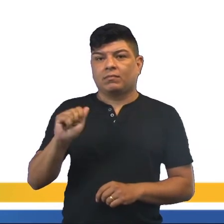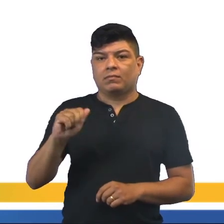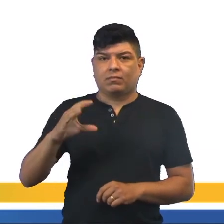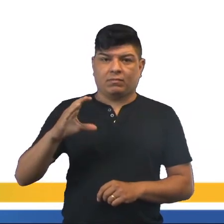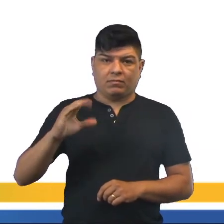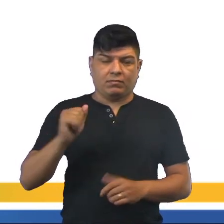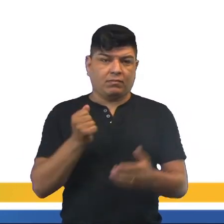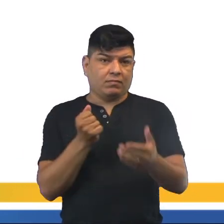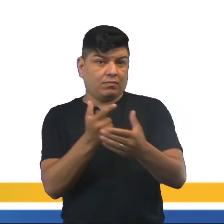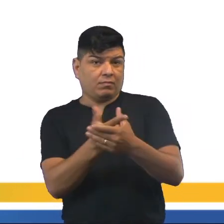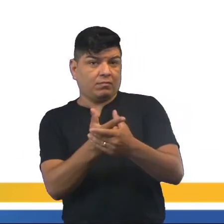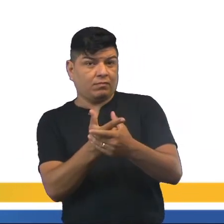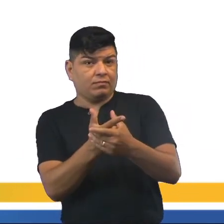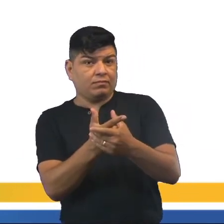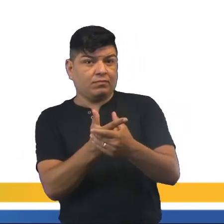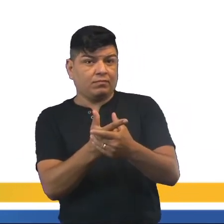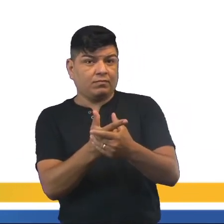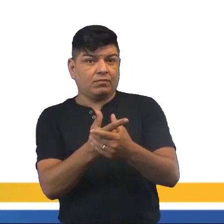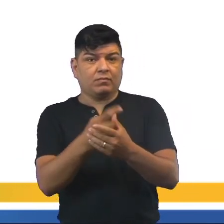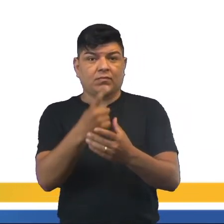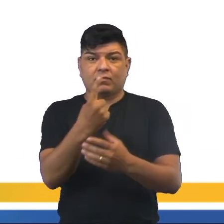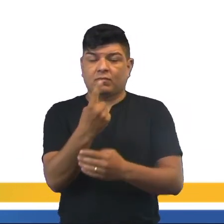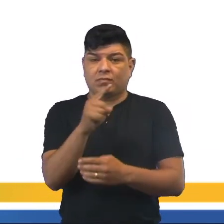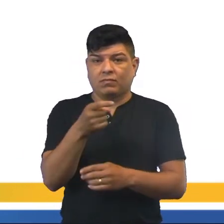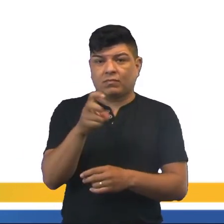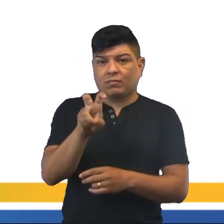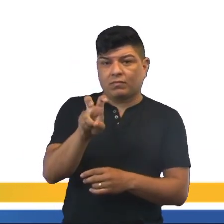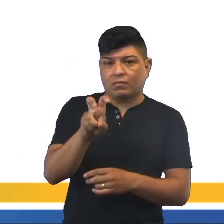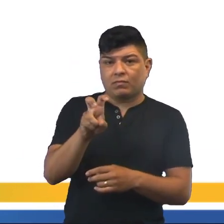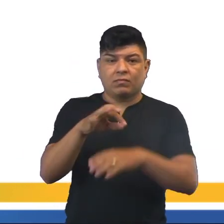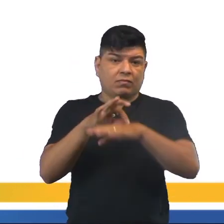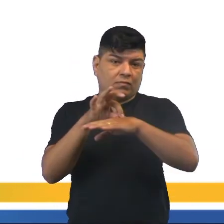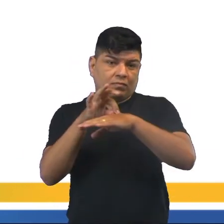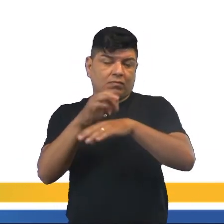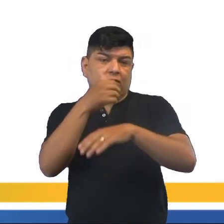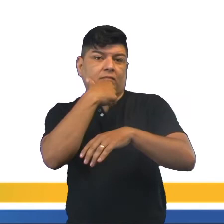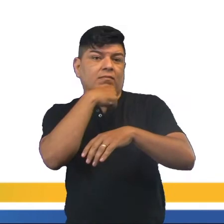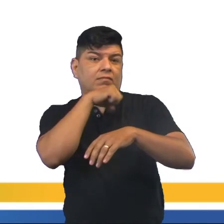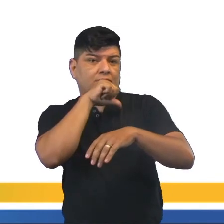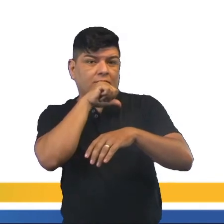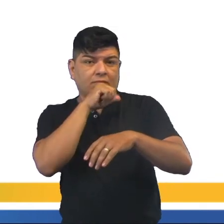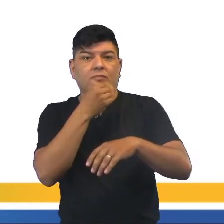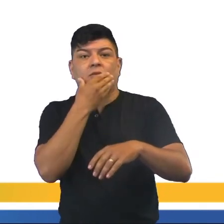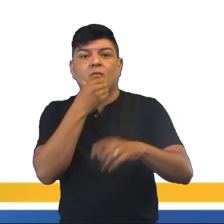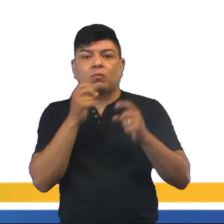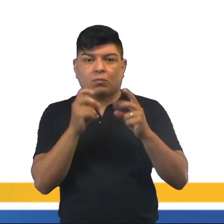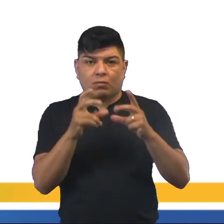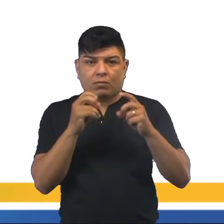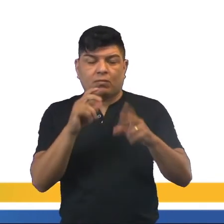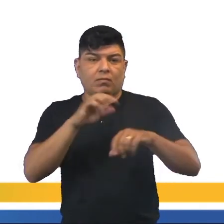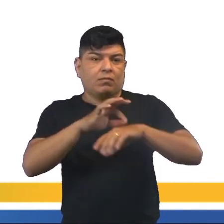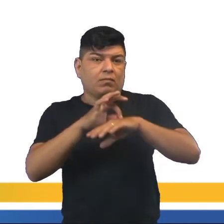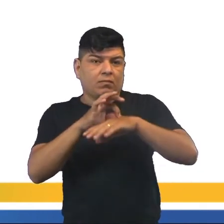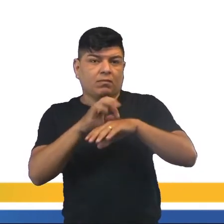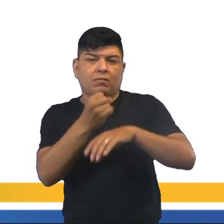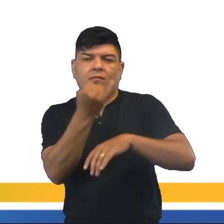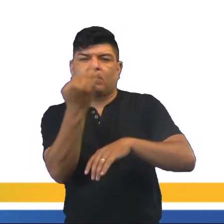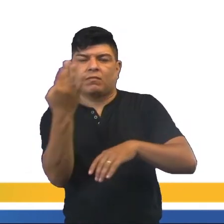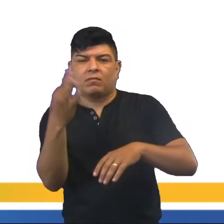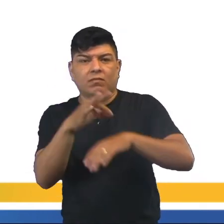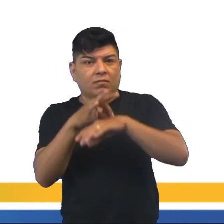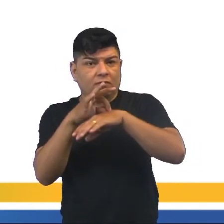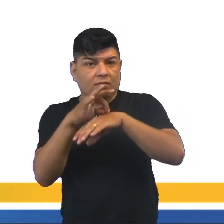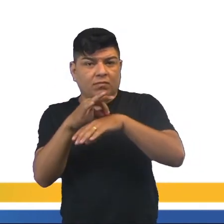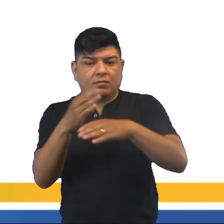Bianca foi comprar 1,5 quilograma de carne para sua mãe. O açougueiro pegou uma quantidade de carne